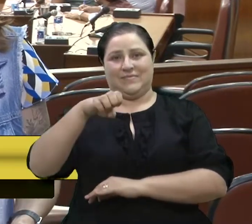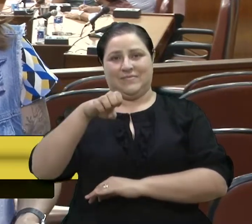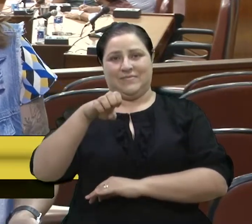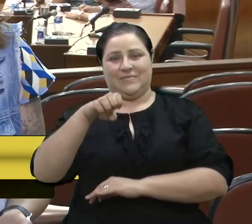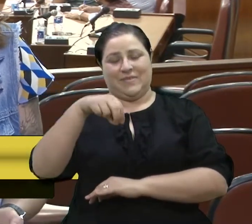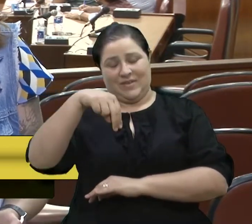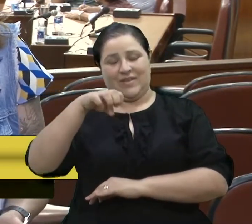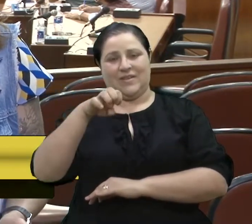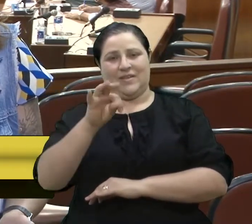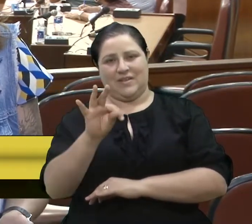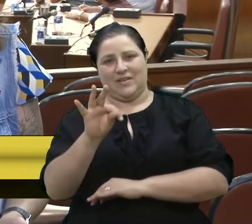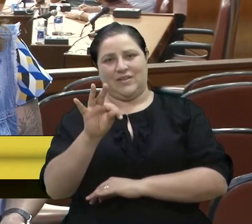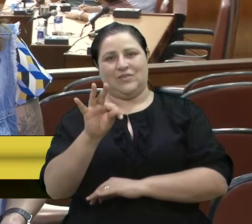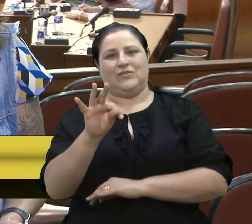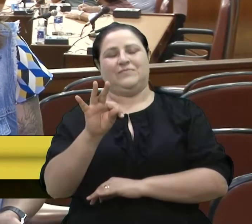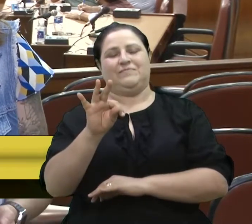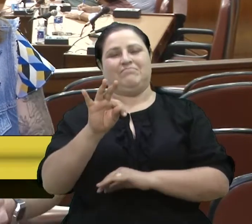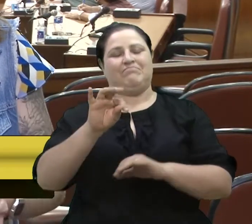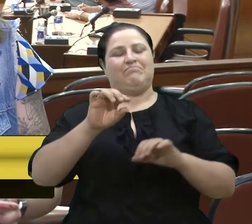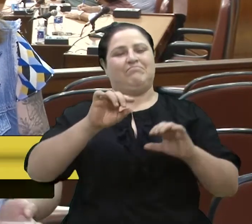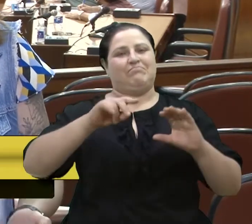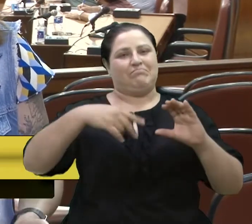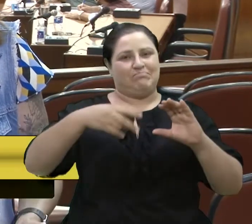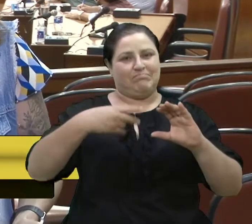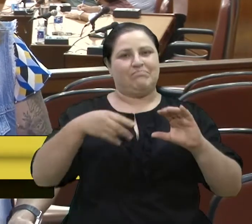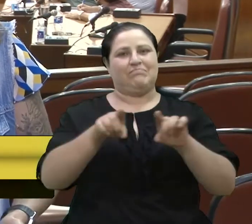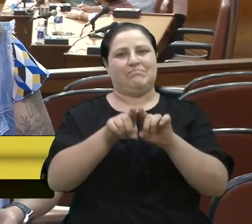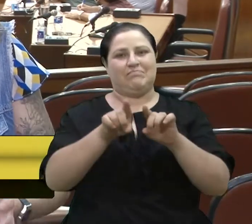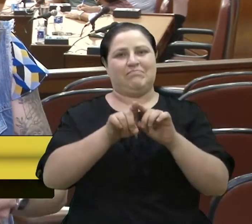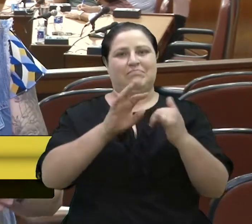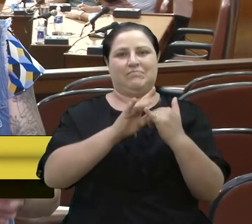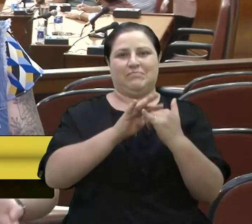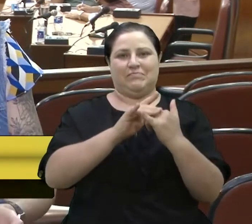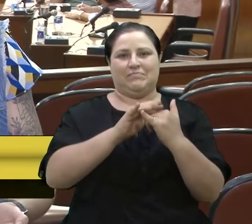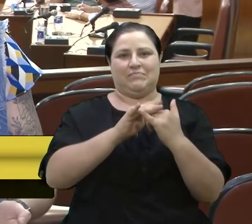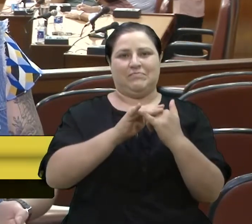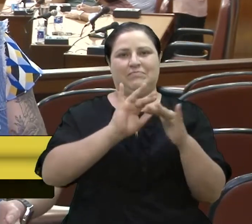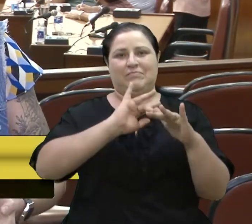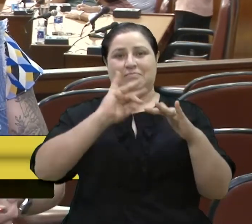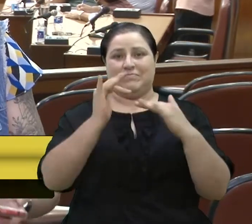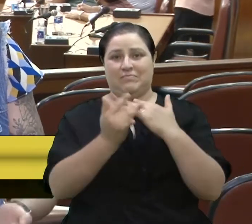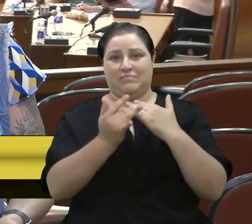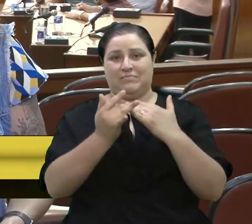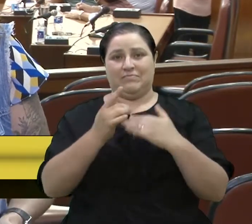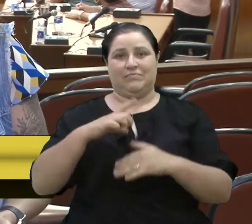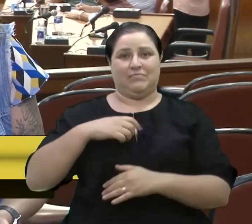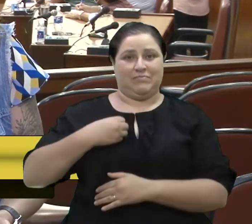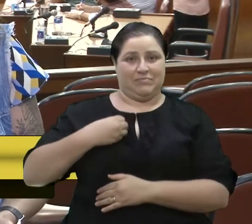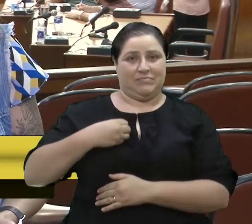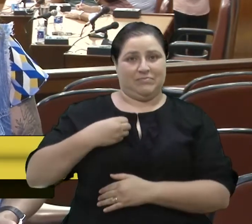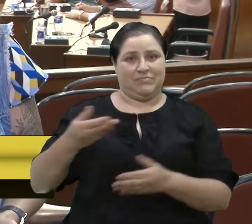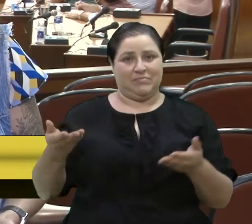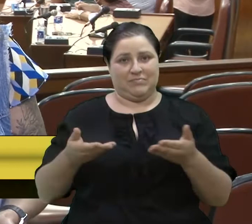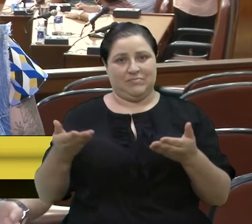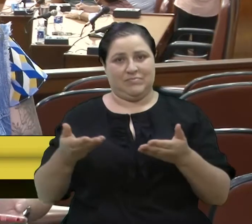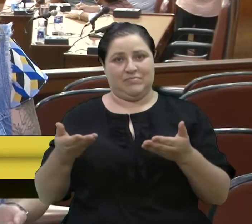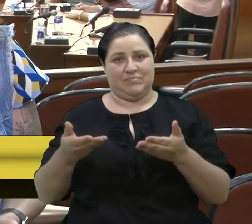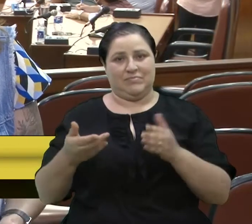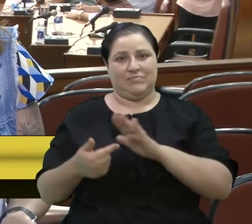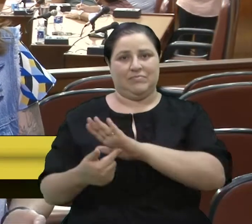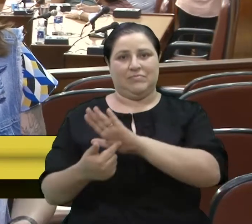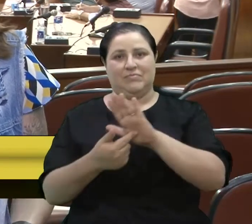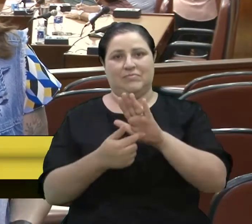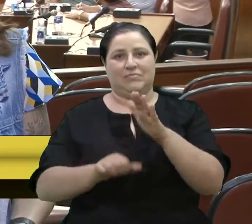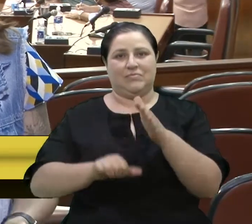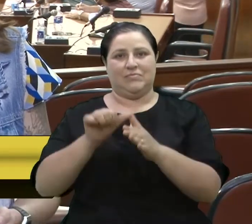Facebook e canal do YouTube. Nós estamos ao vivo e mostramos a partir de agora pra vocês a primeira